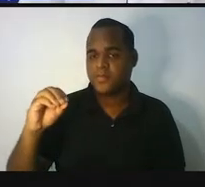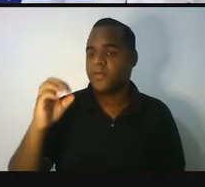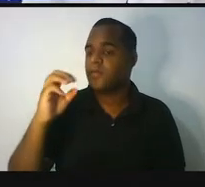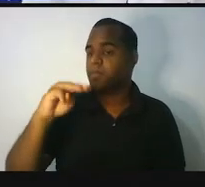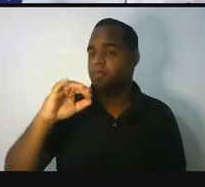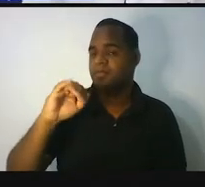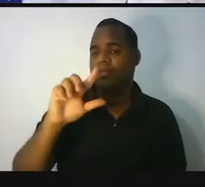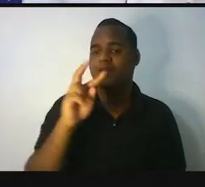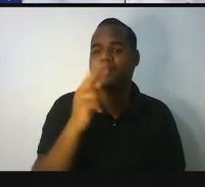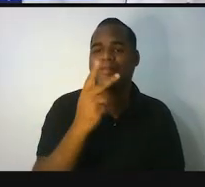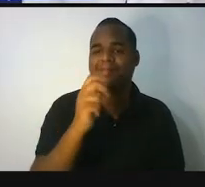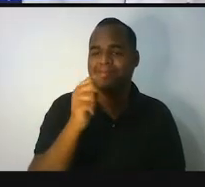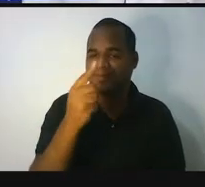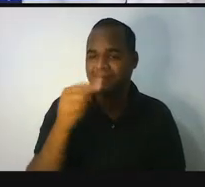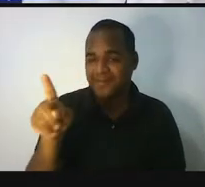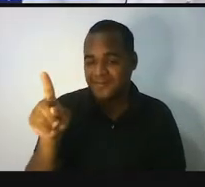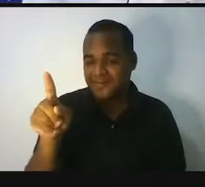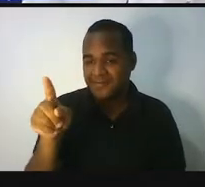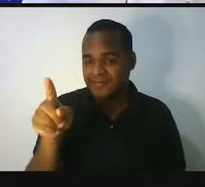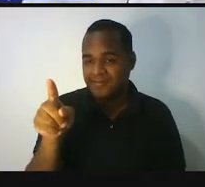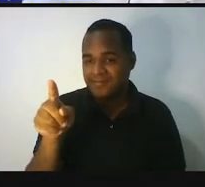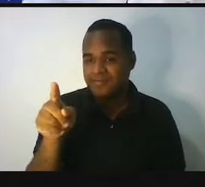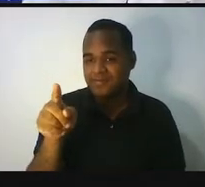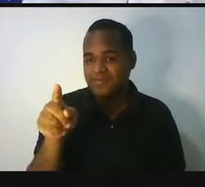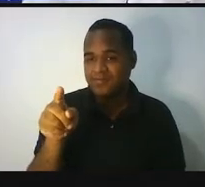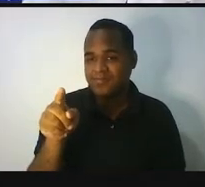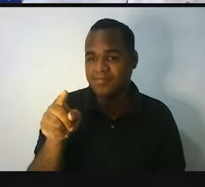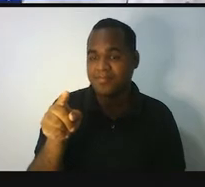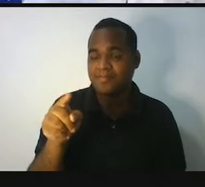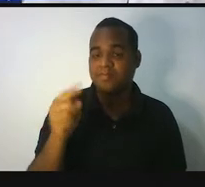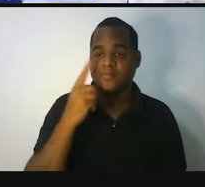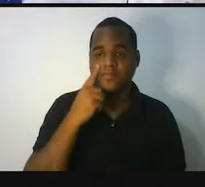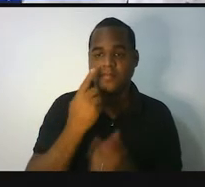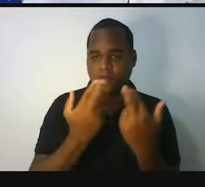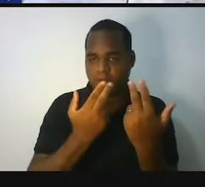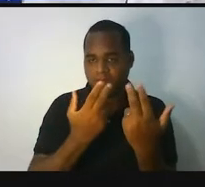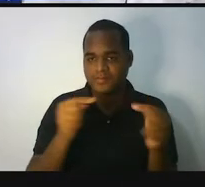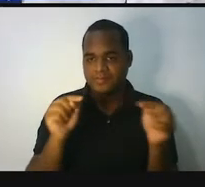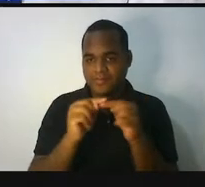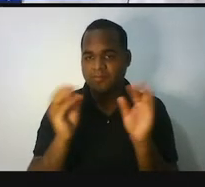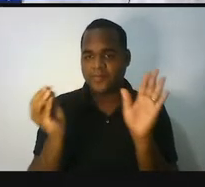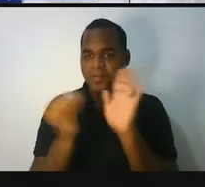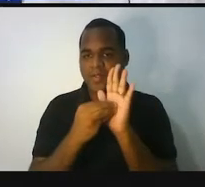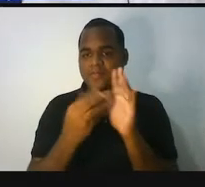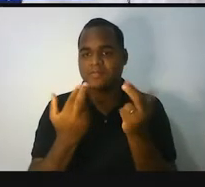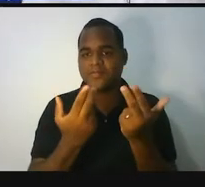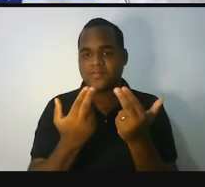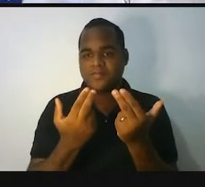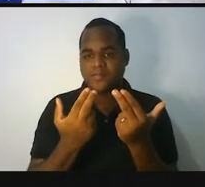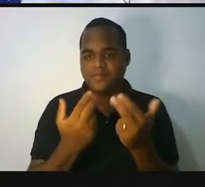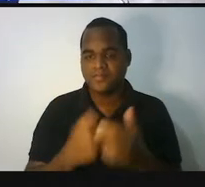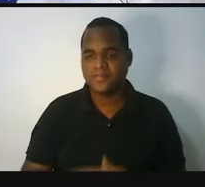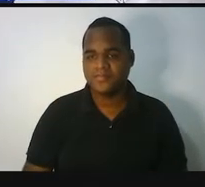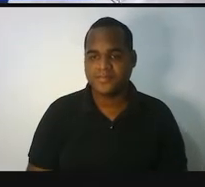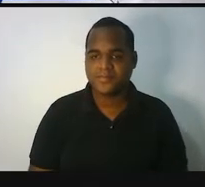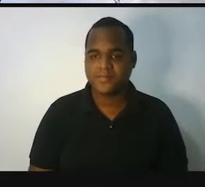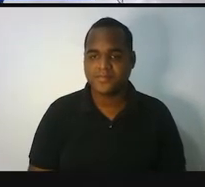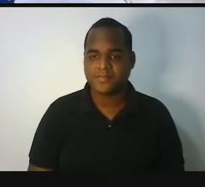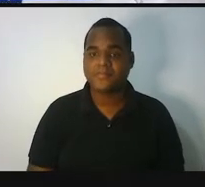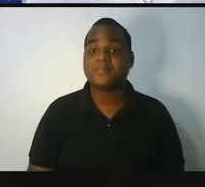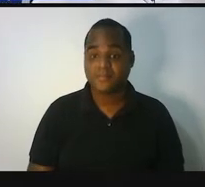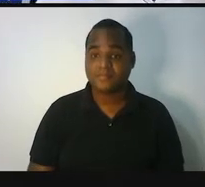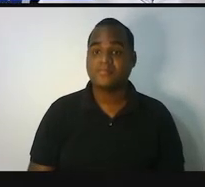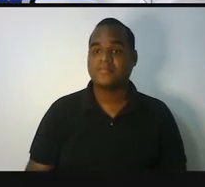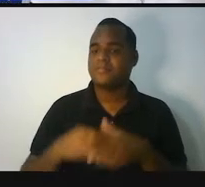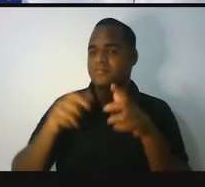milhão. E quando a gente clica aqui no igual, olha só quanto é que dá. Isso significa que na